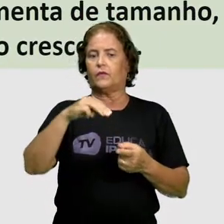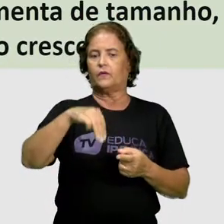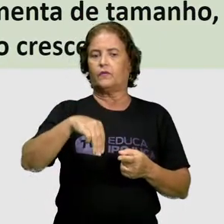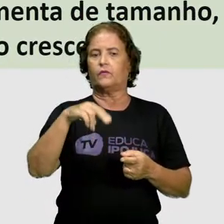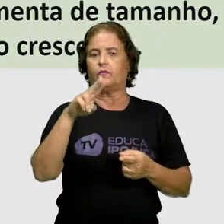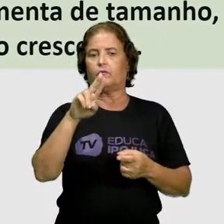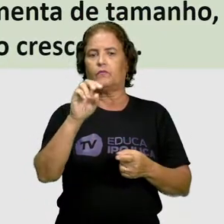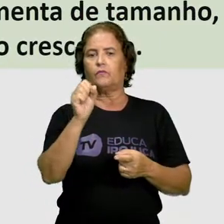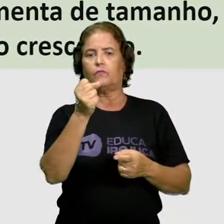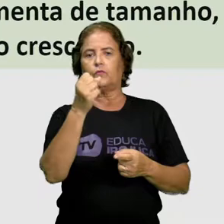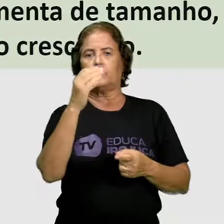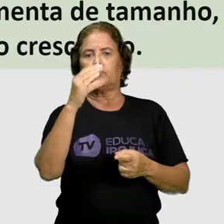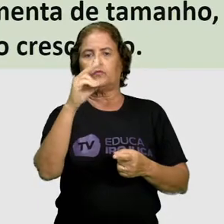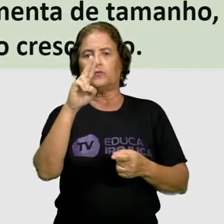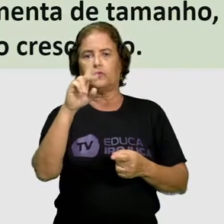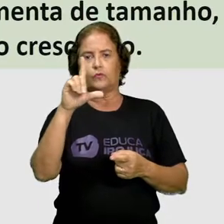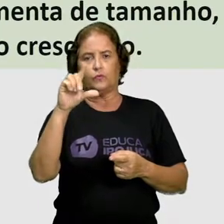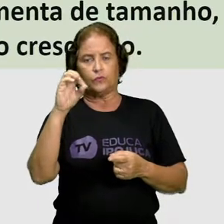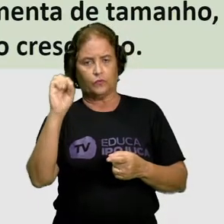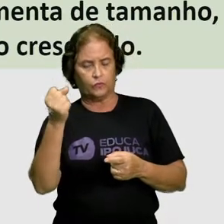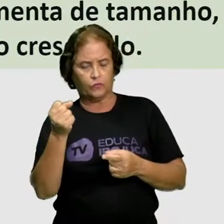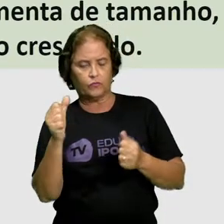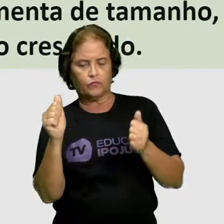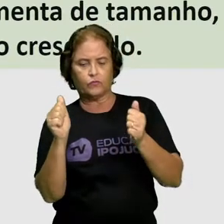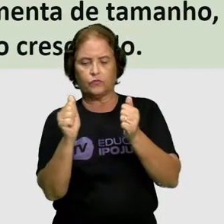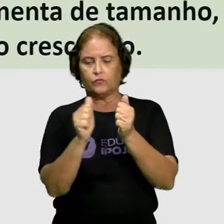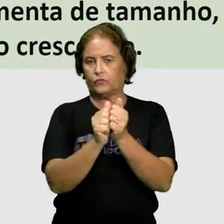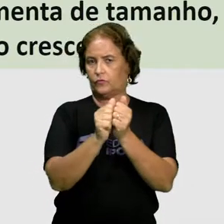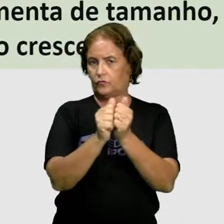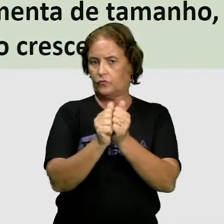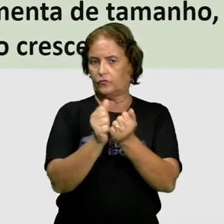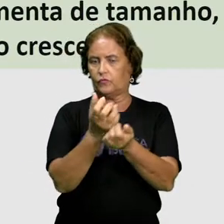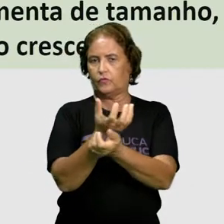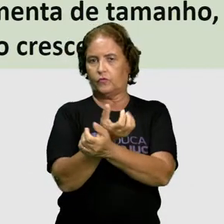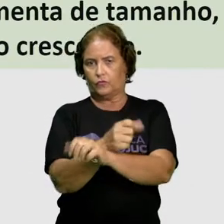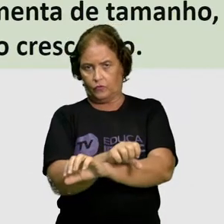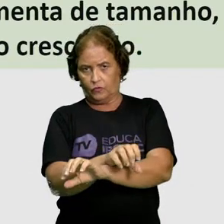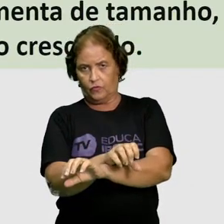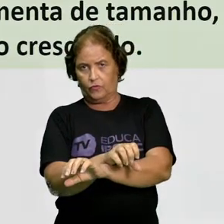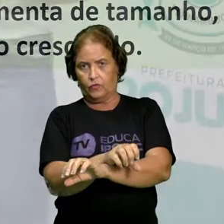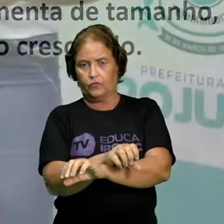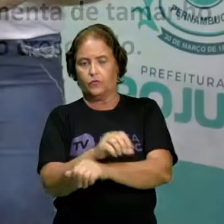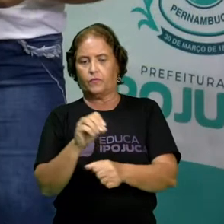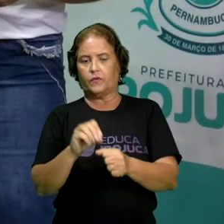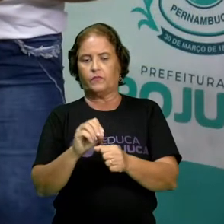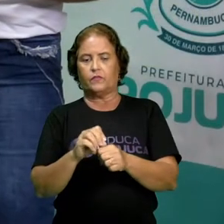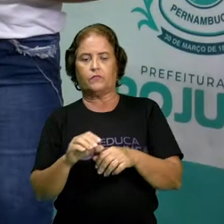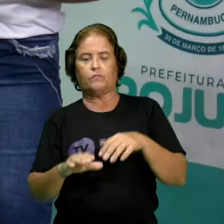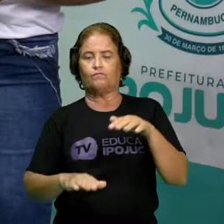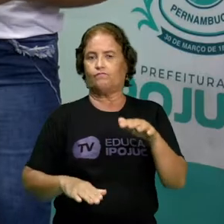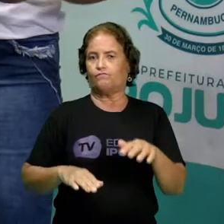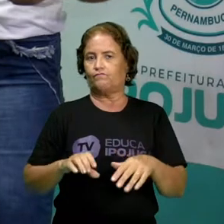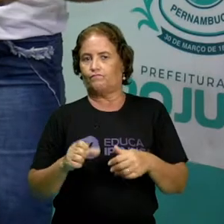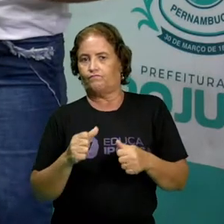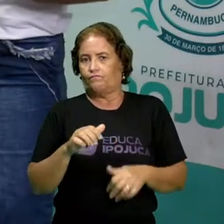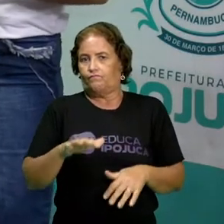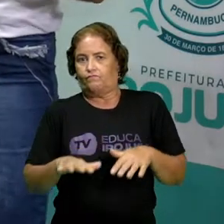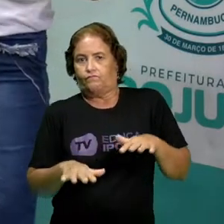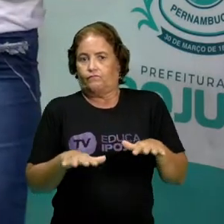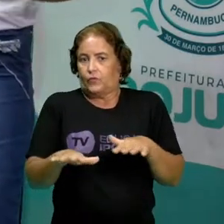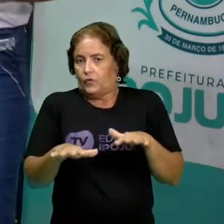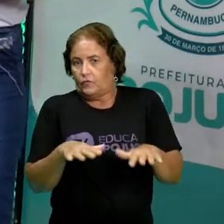permitem realizar todos os nossos movimentos. Como correr, que eu falei antes, né,